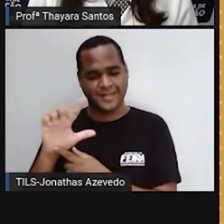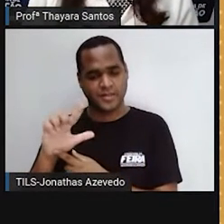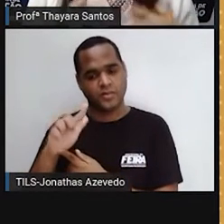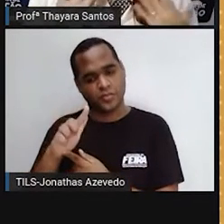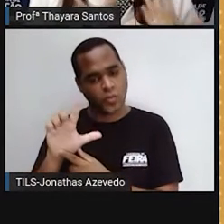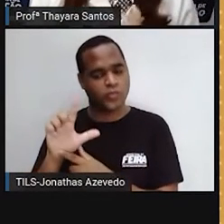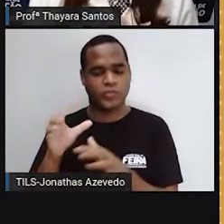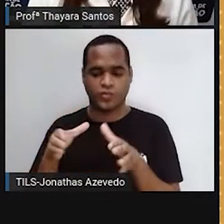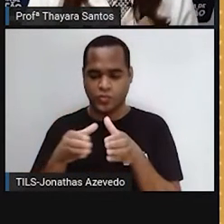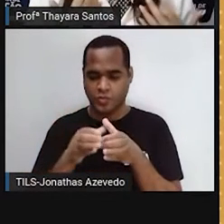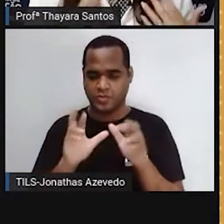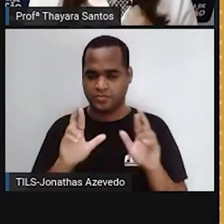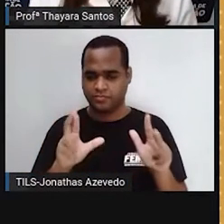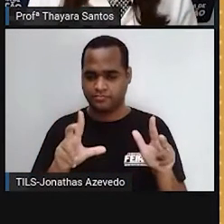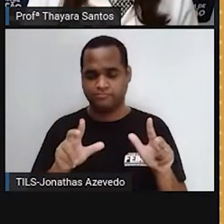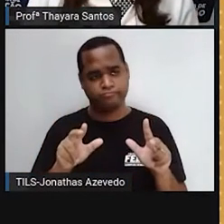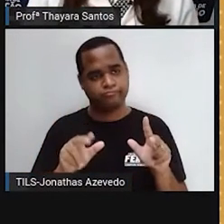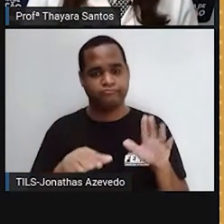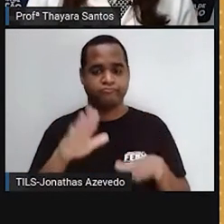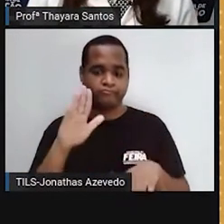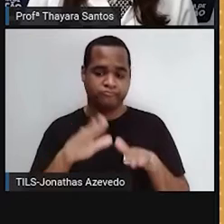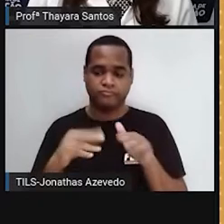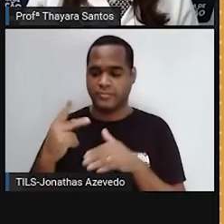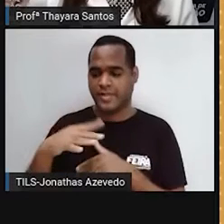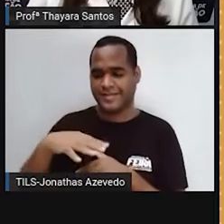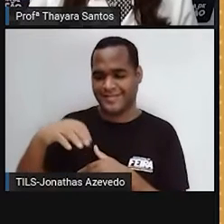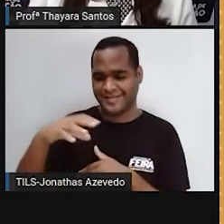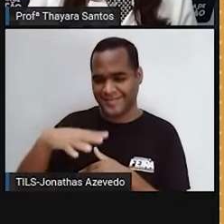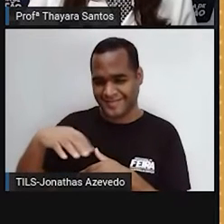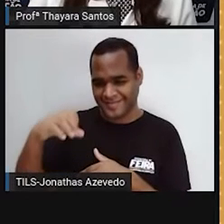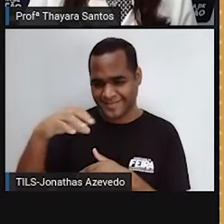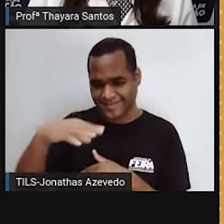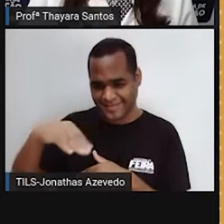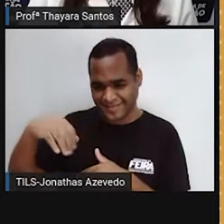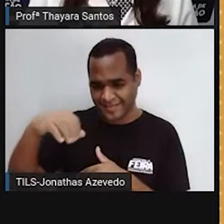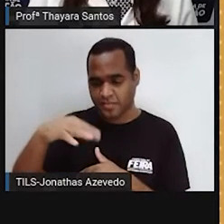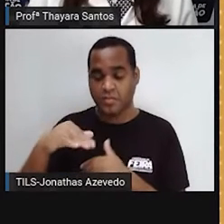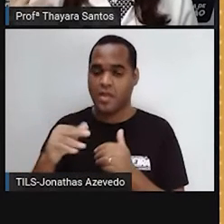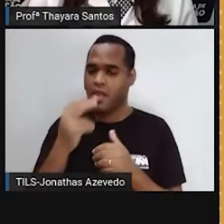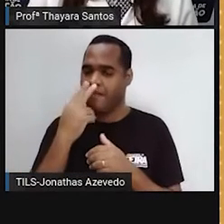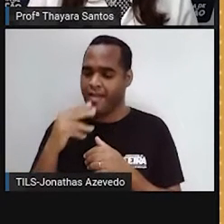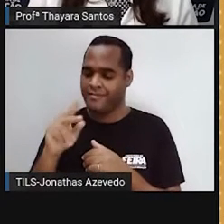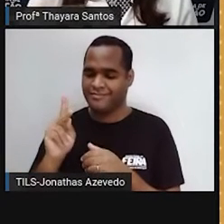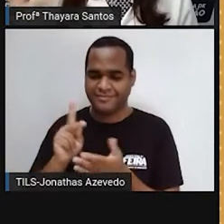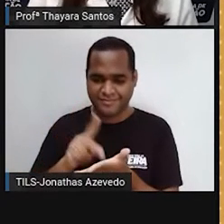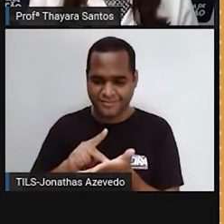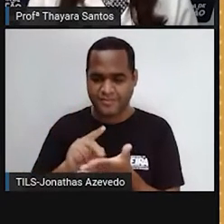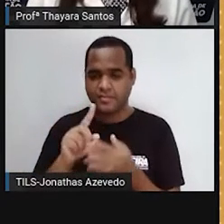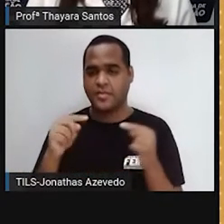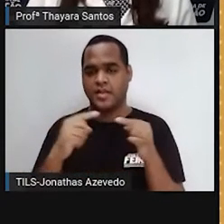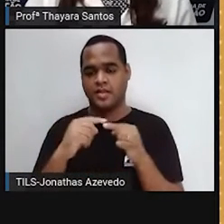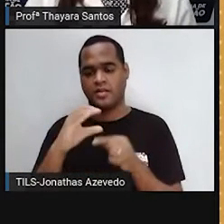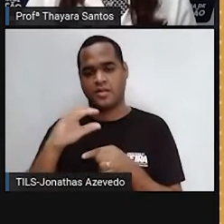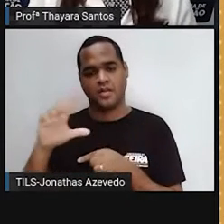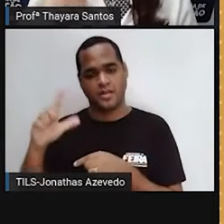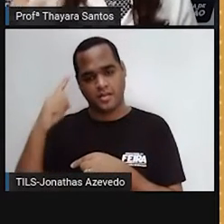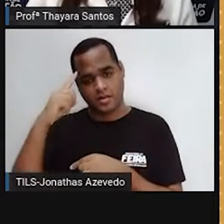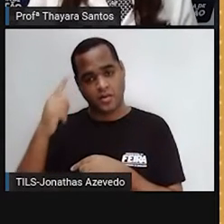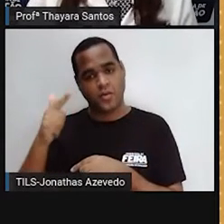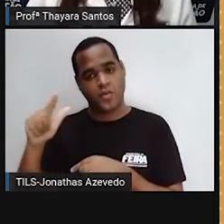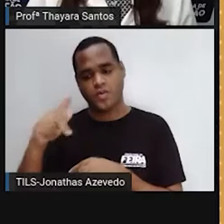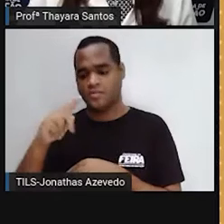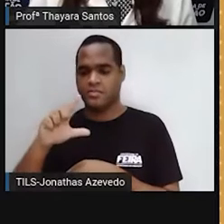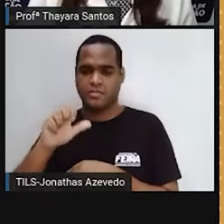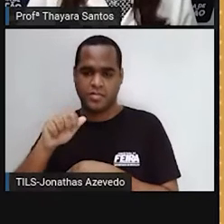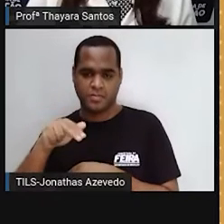grupo. Porque talvez se as algas formassem tecidos verdadeiros, elas seriam classificadas lá no reino planta junto